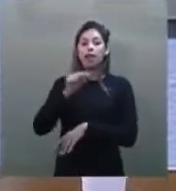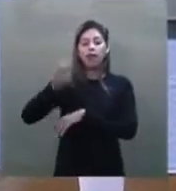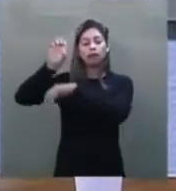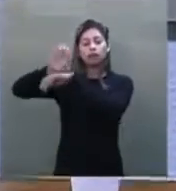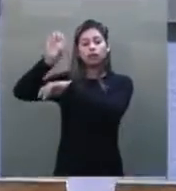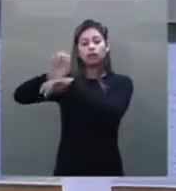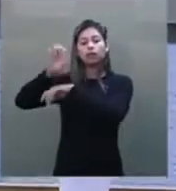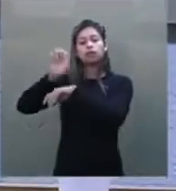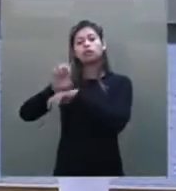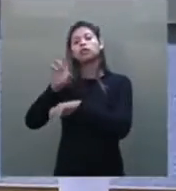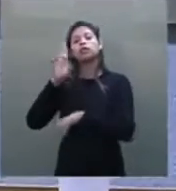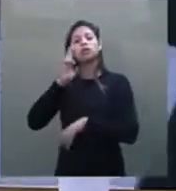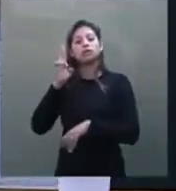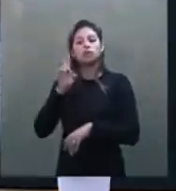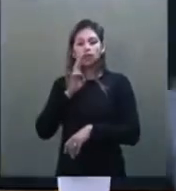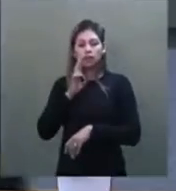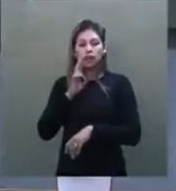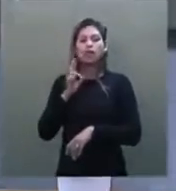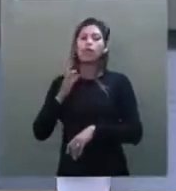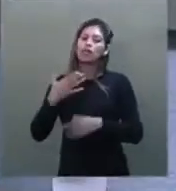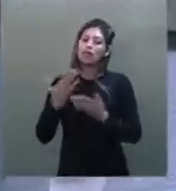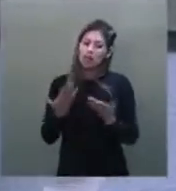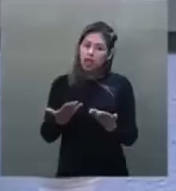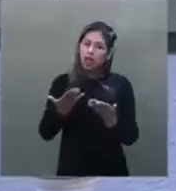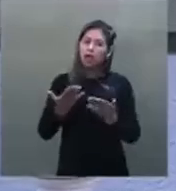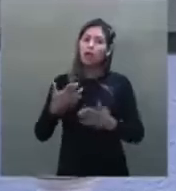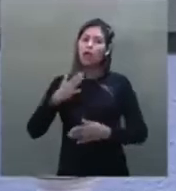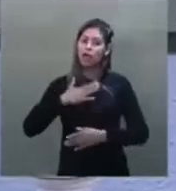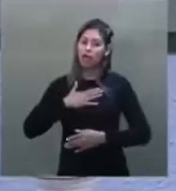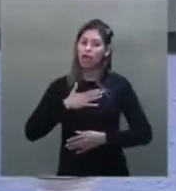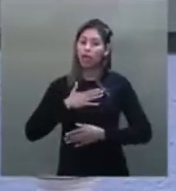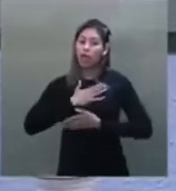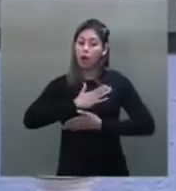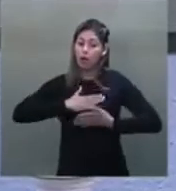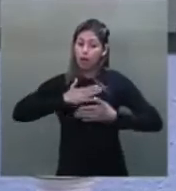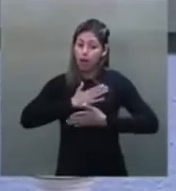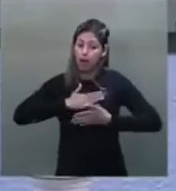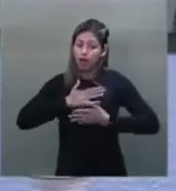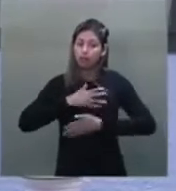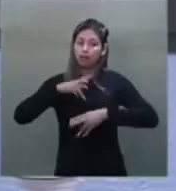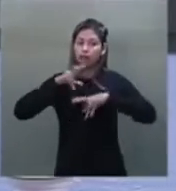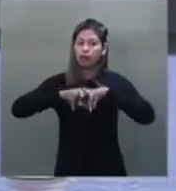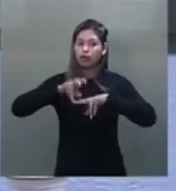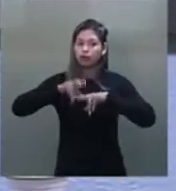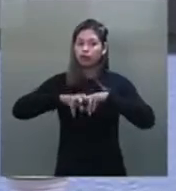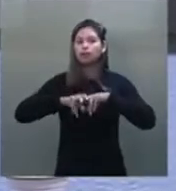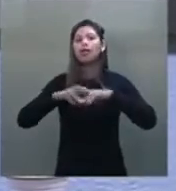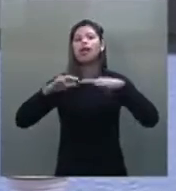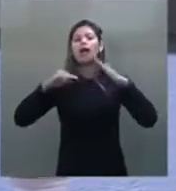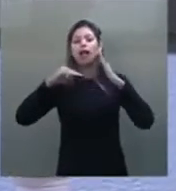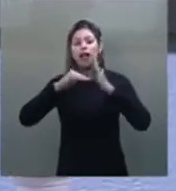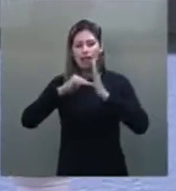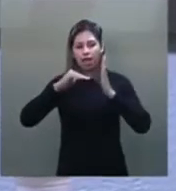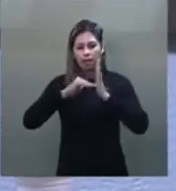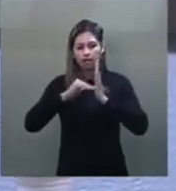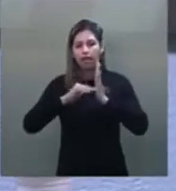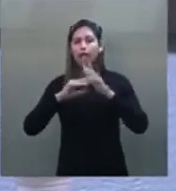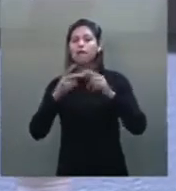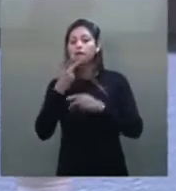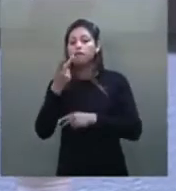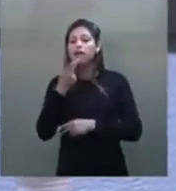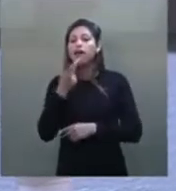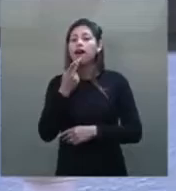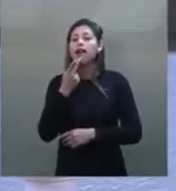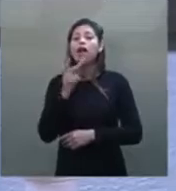Então, é um prazer estar sentada nessa mesa aqui no Senado para falar não só de dados, mas para